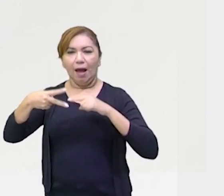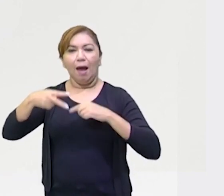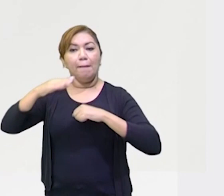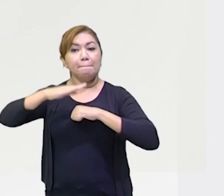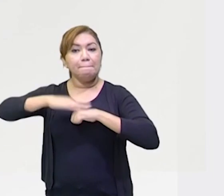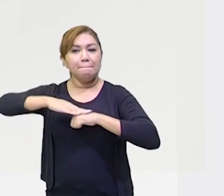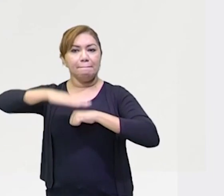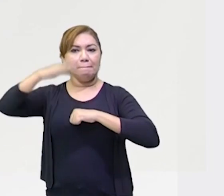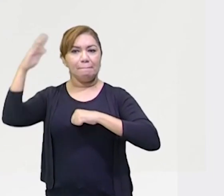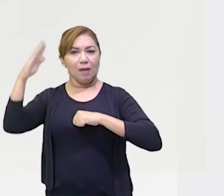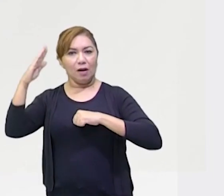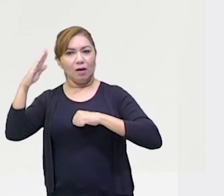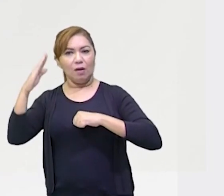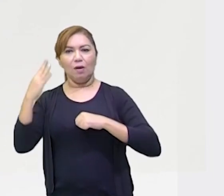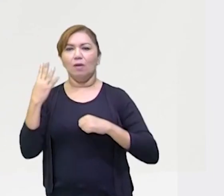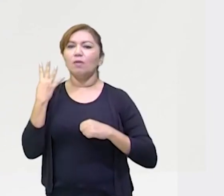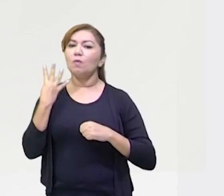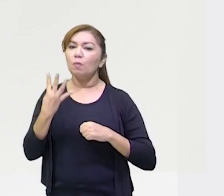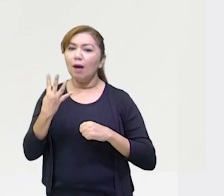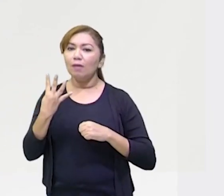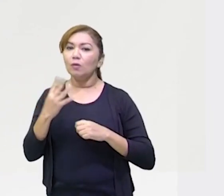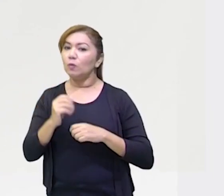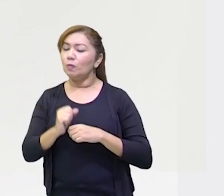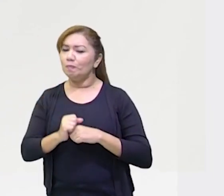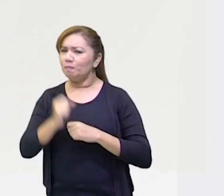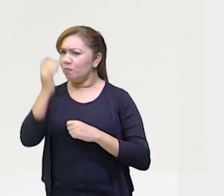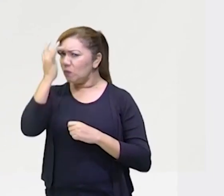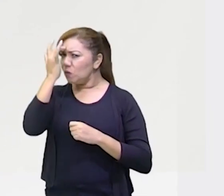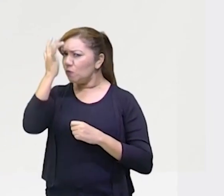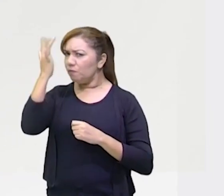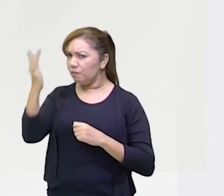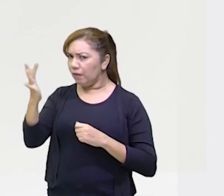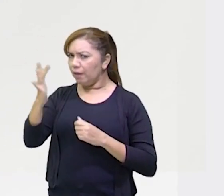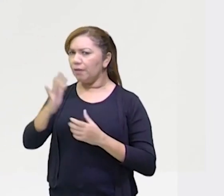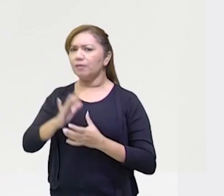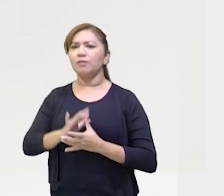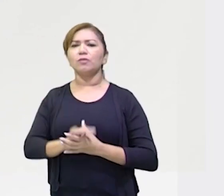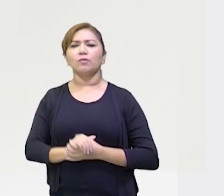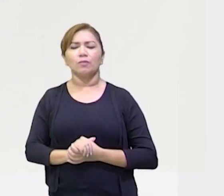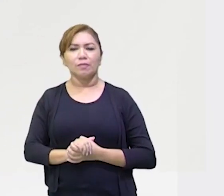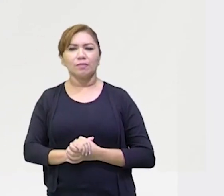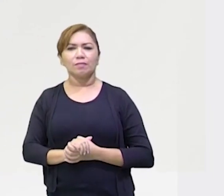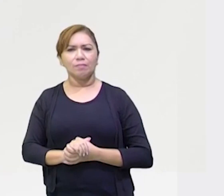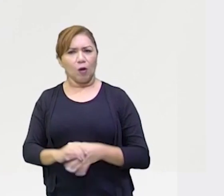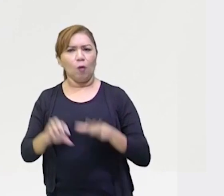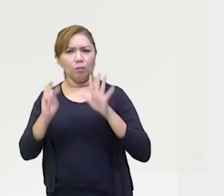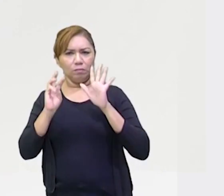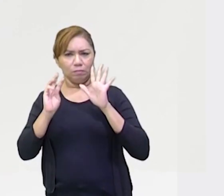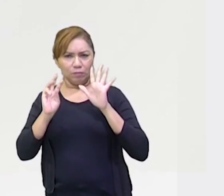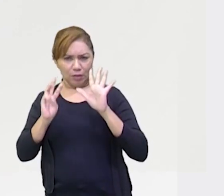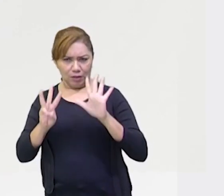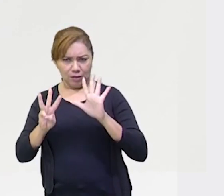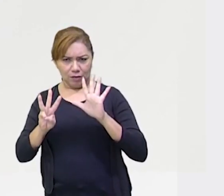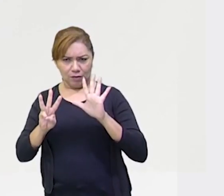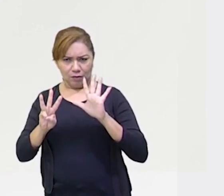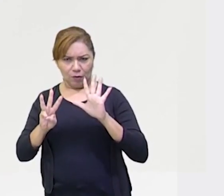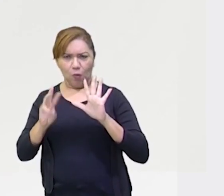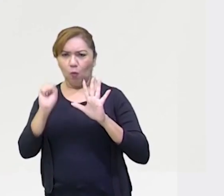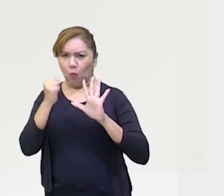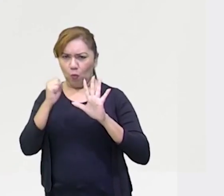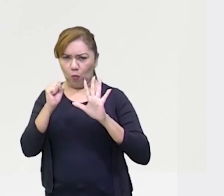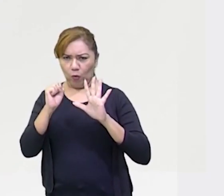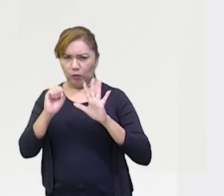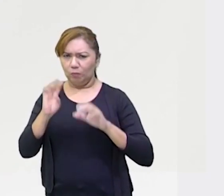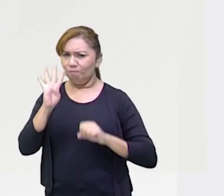sextos. Muito fácil? É muito fácil. Lembrando que aqui, essa situação, os denominadores são